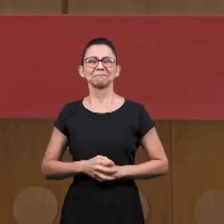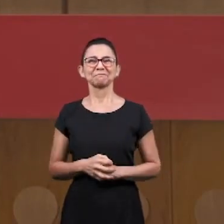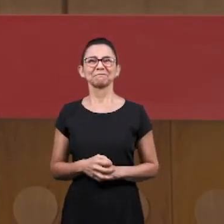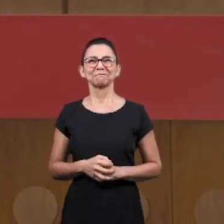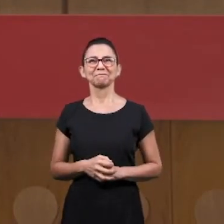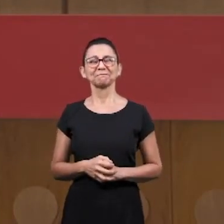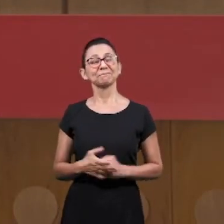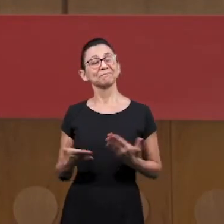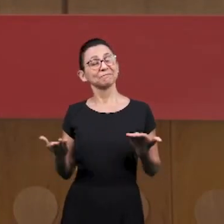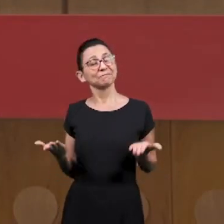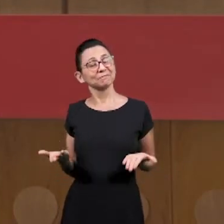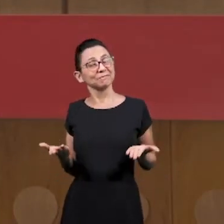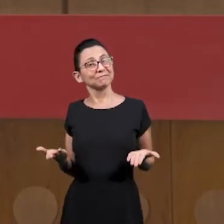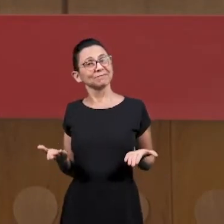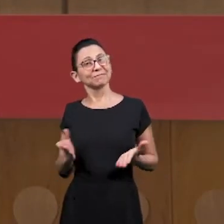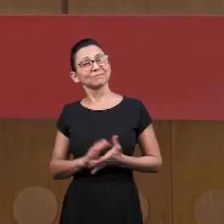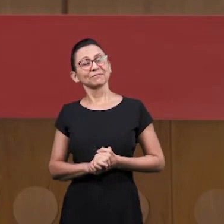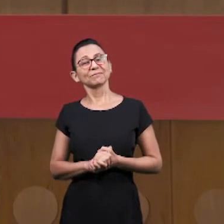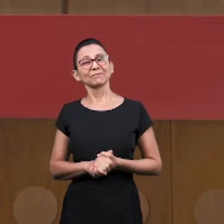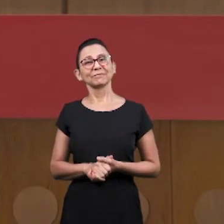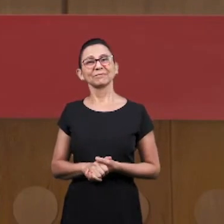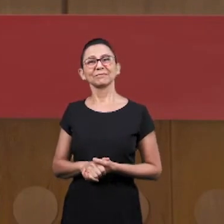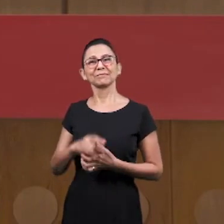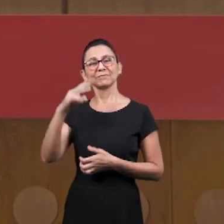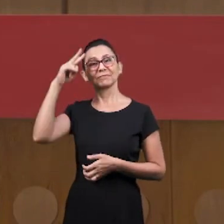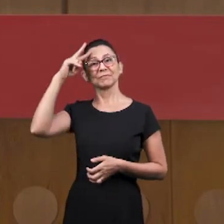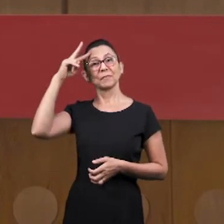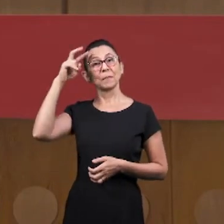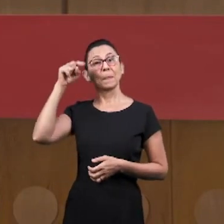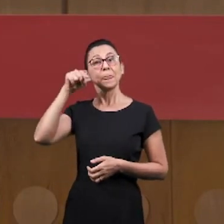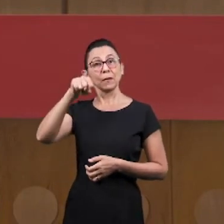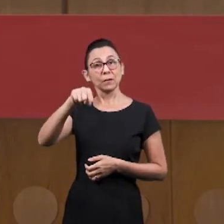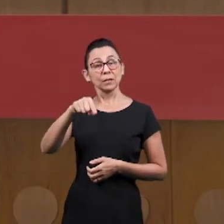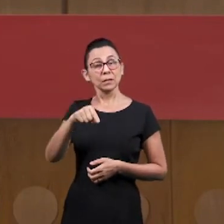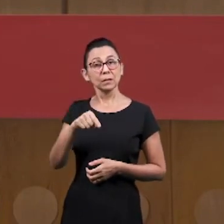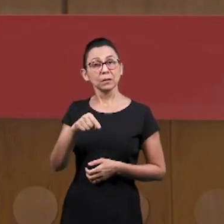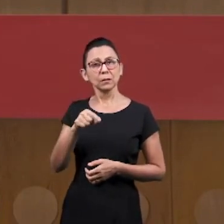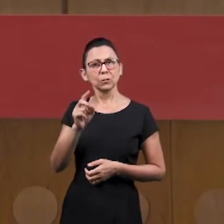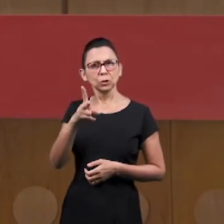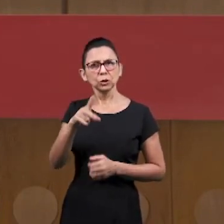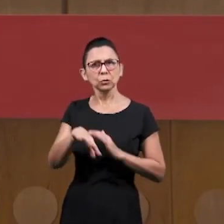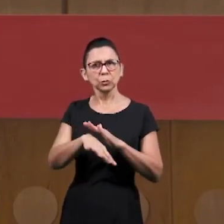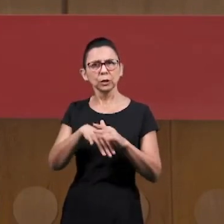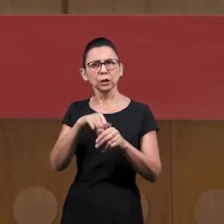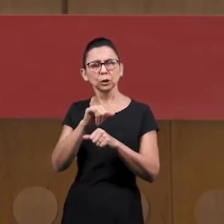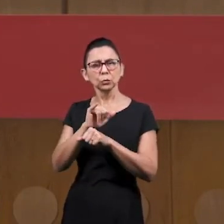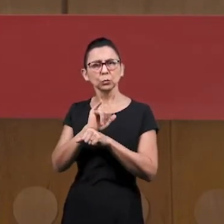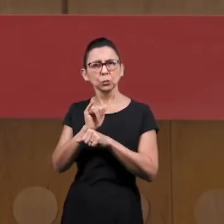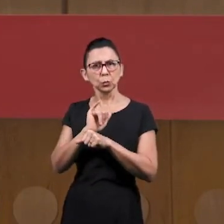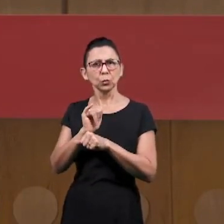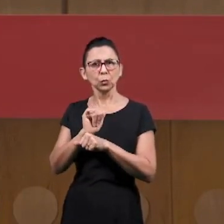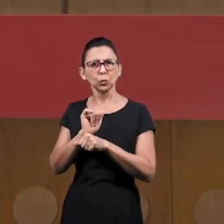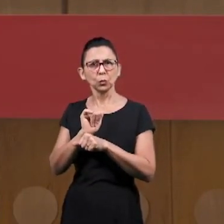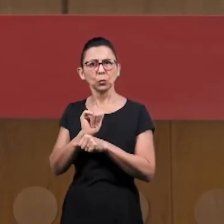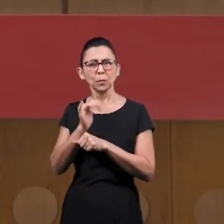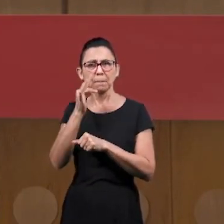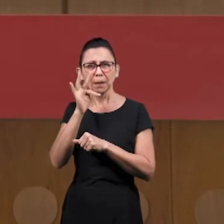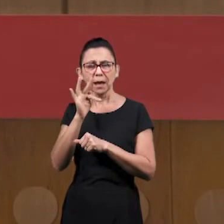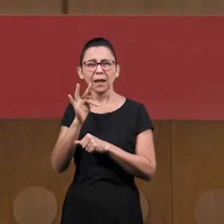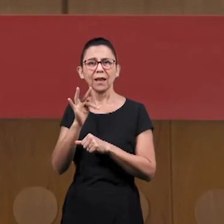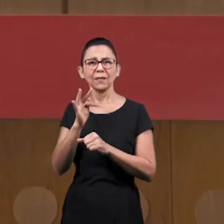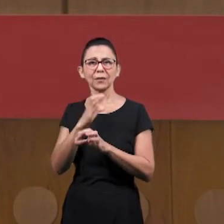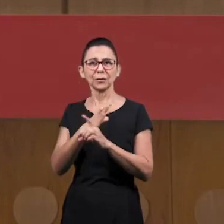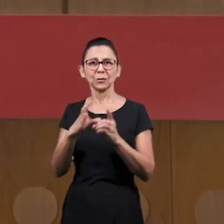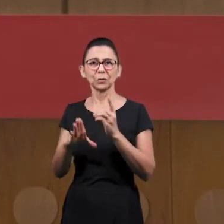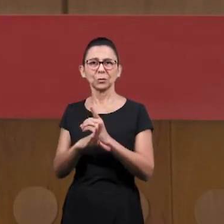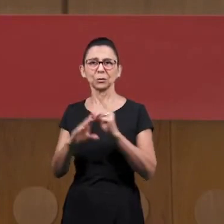na Escola Bíblica Dominical. Por fim agora quero lembrar que você pode continuar no nosso canal do YouTube daqui a pouco nós teremos